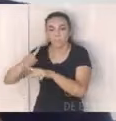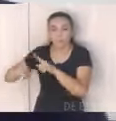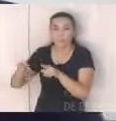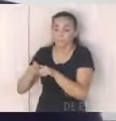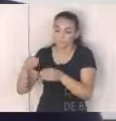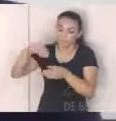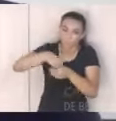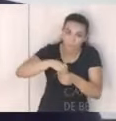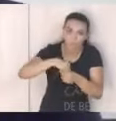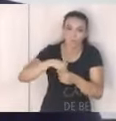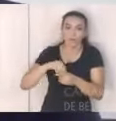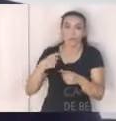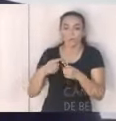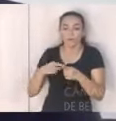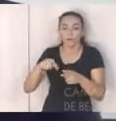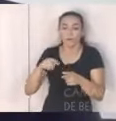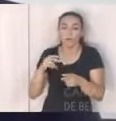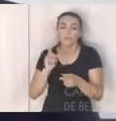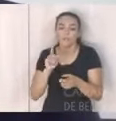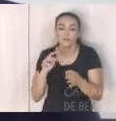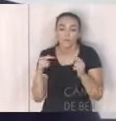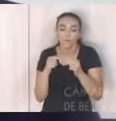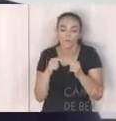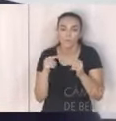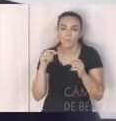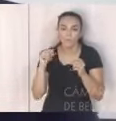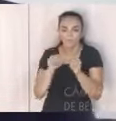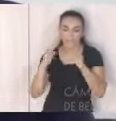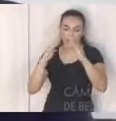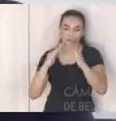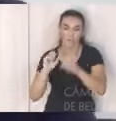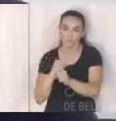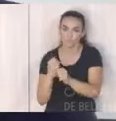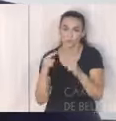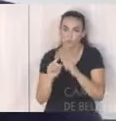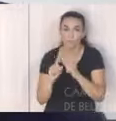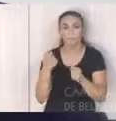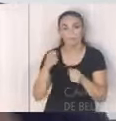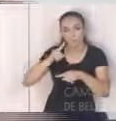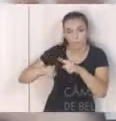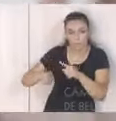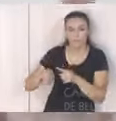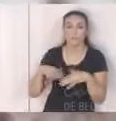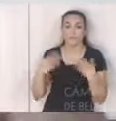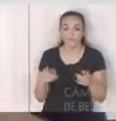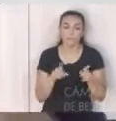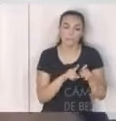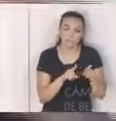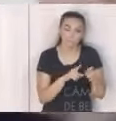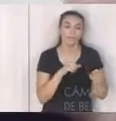dentro que não são consideradas adequadas para a ocupação né e estamos desenvolvendo um plano